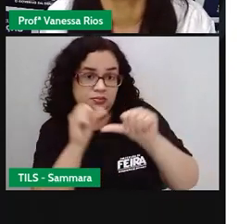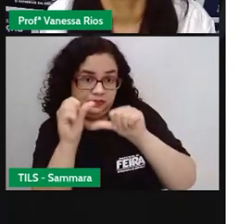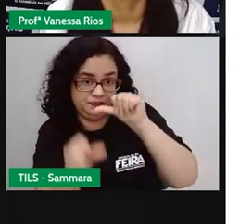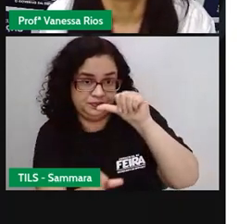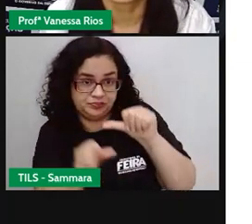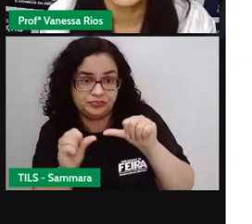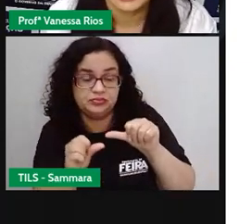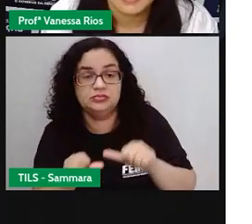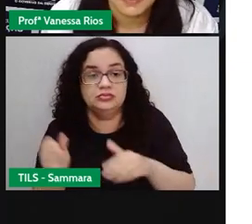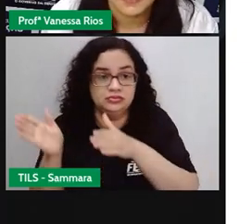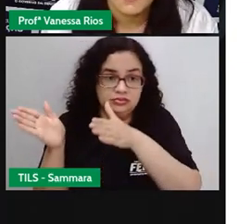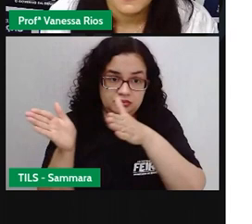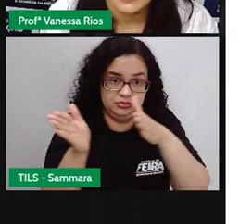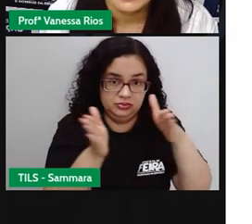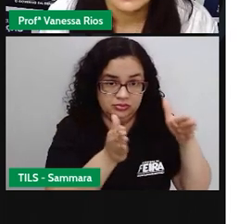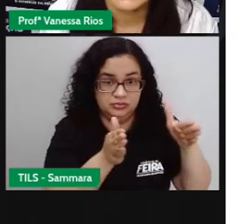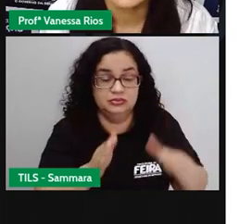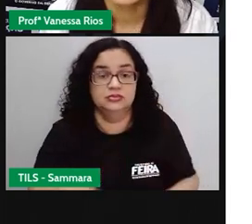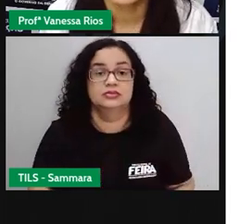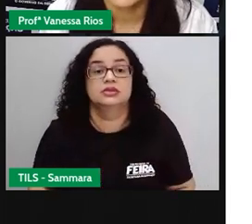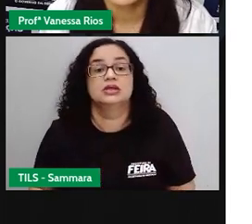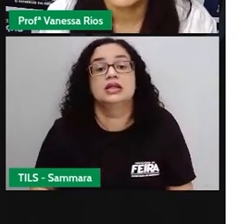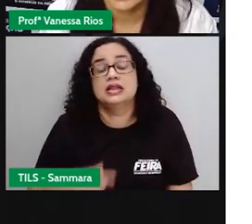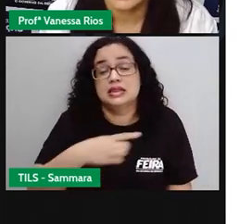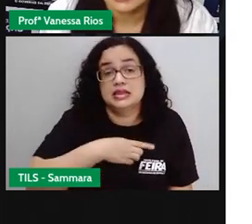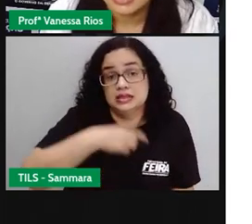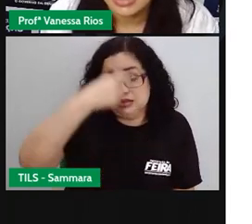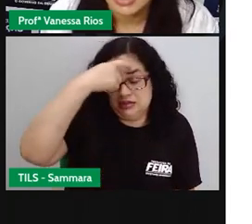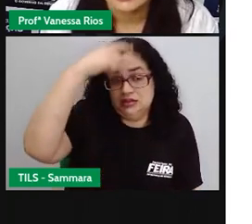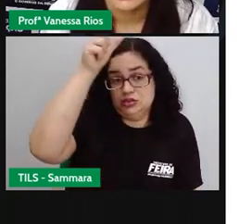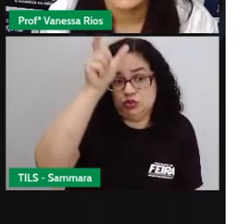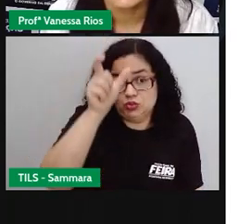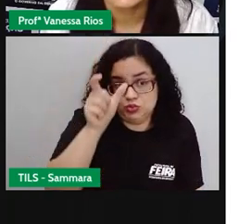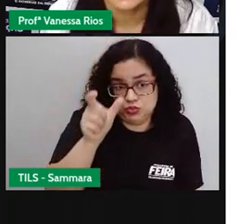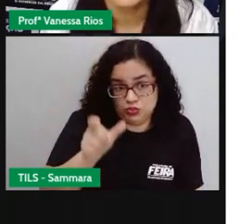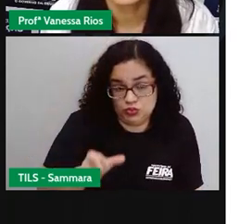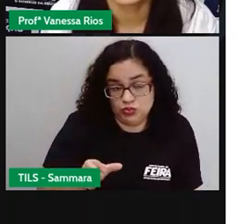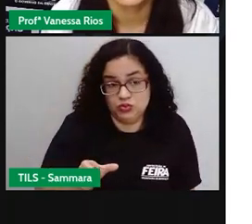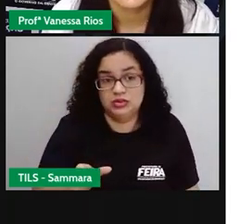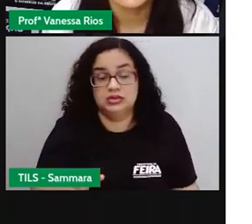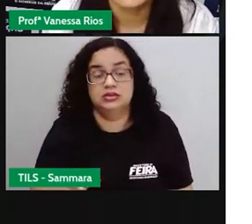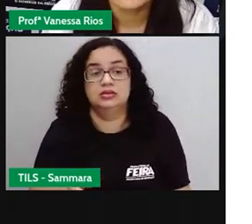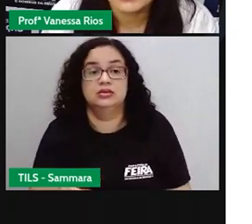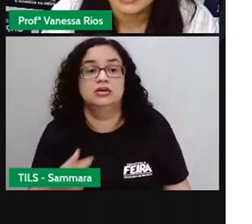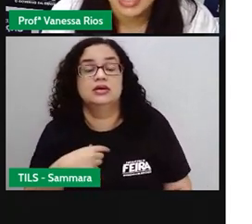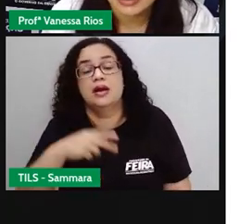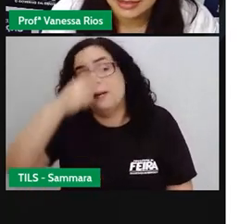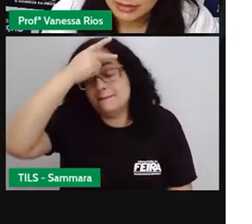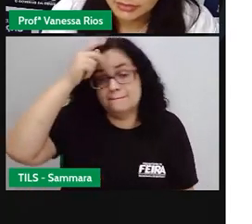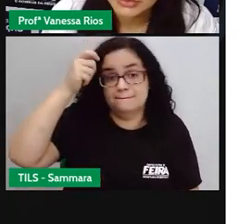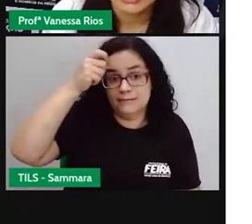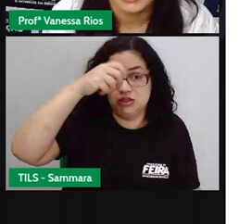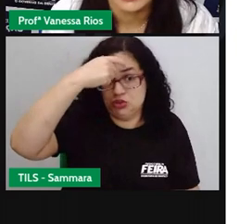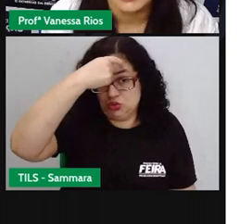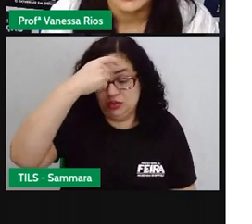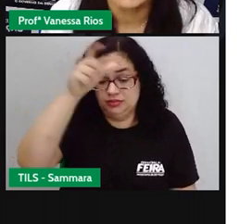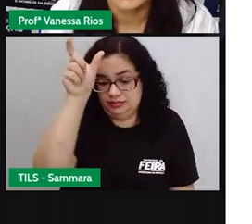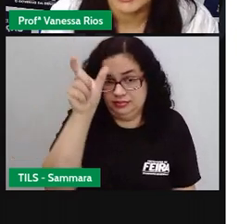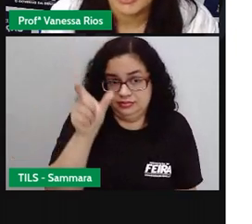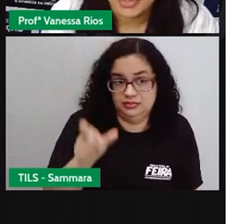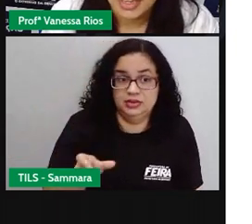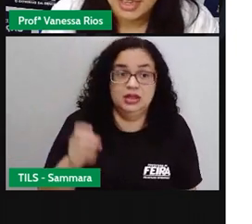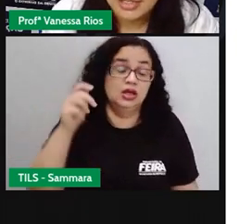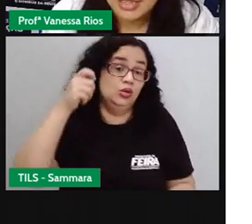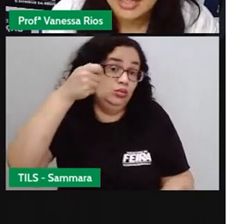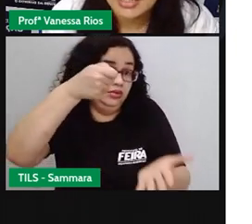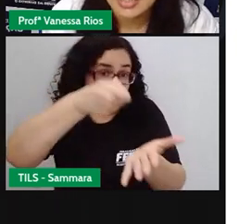decorrer do tempo. E exercer a cidadania e ser considerado um cidadão, né? É